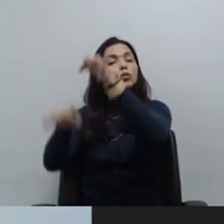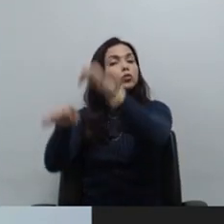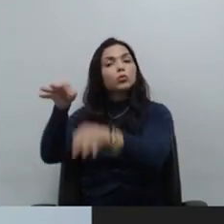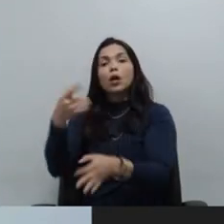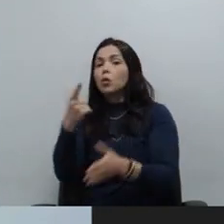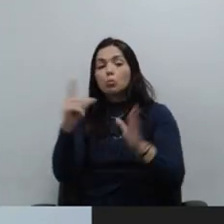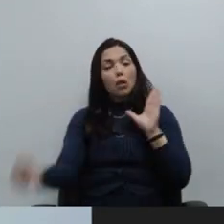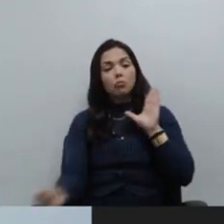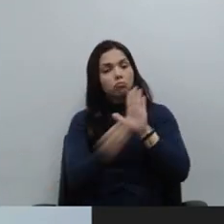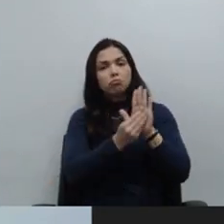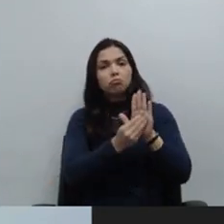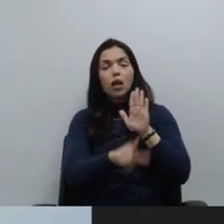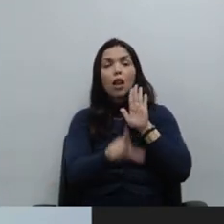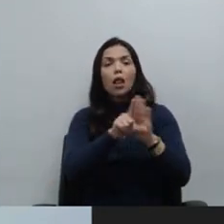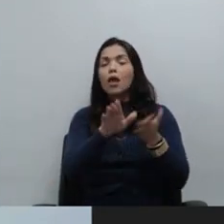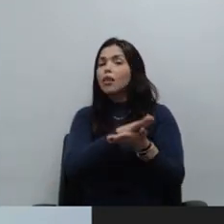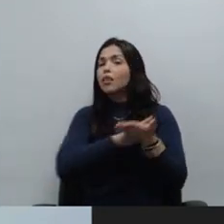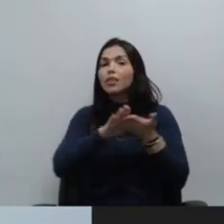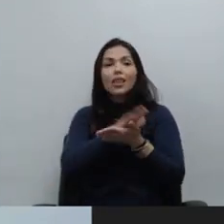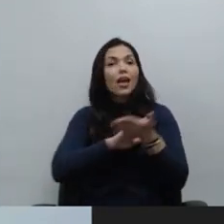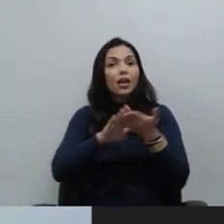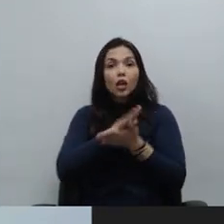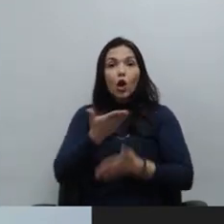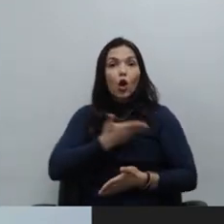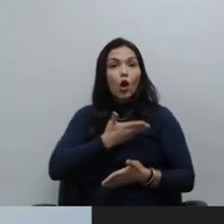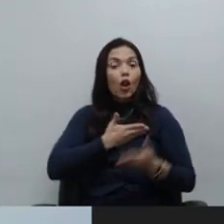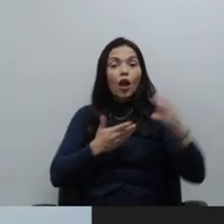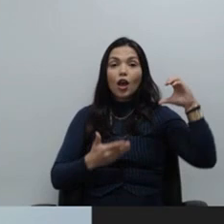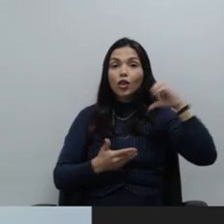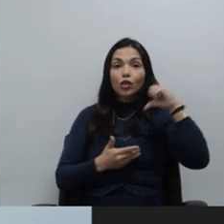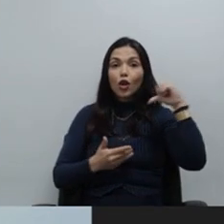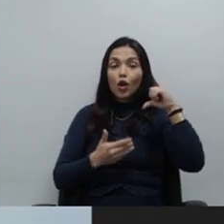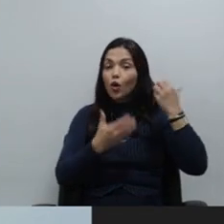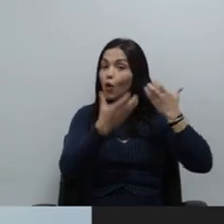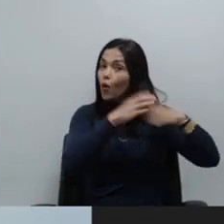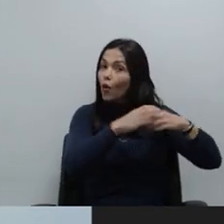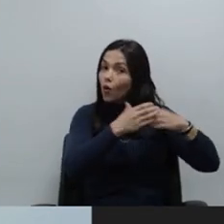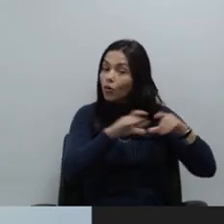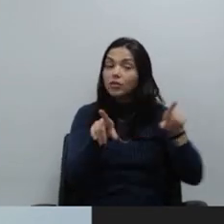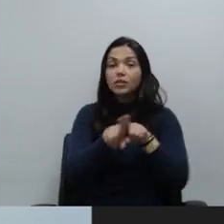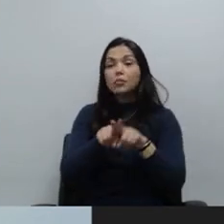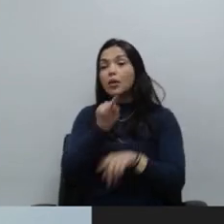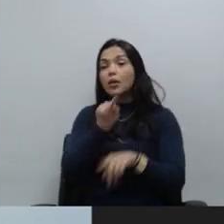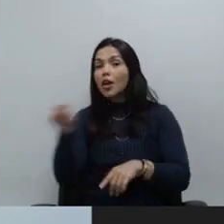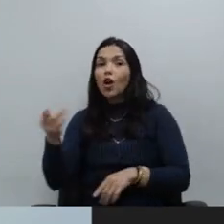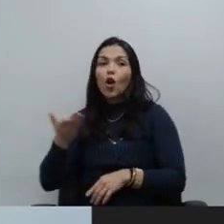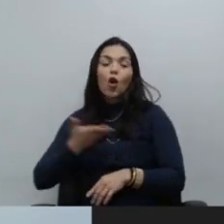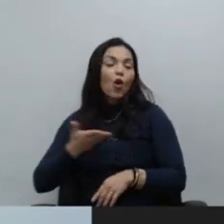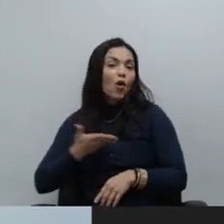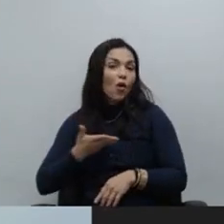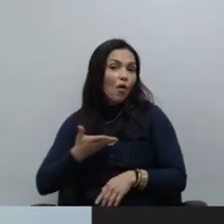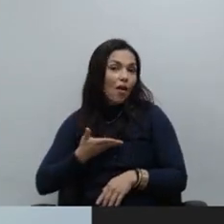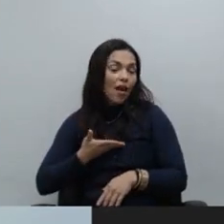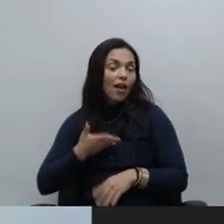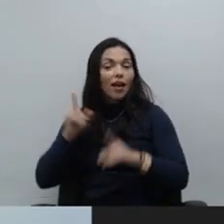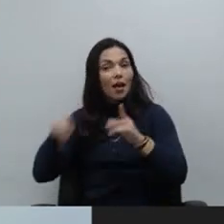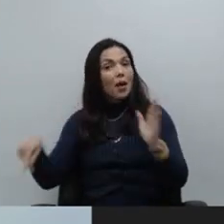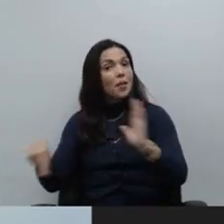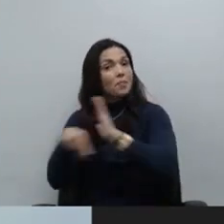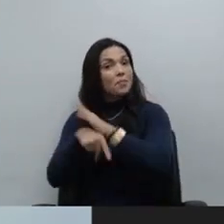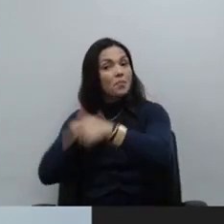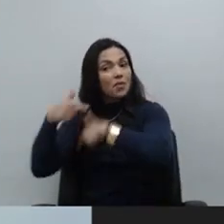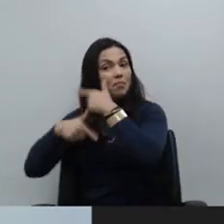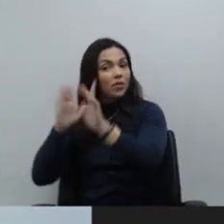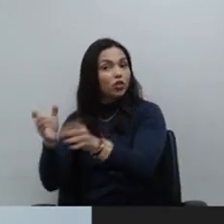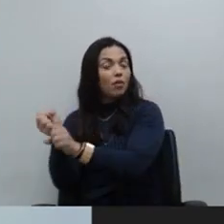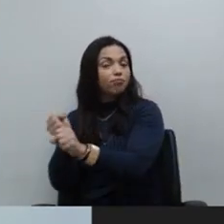nenhuma diferença entre os colegas do nono concurso e os demais colegas da carreira, não pode haver uma distinção de